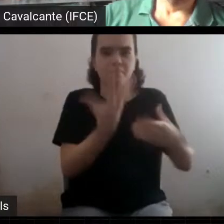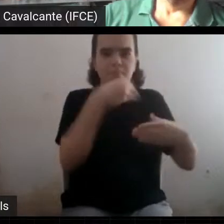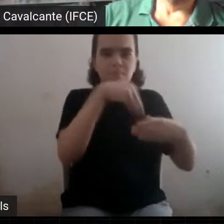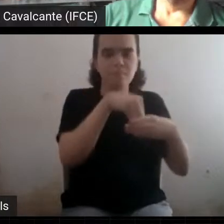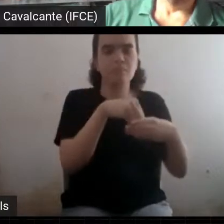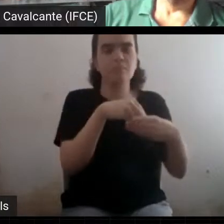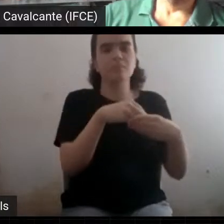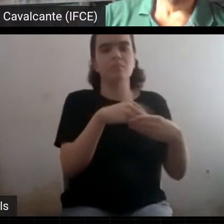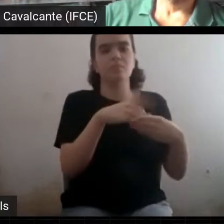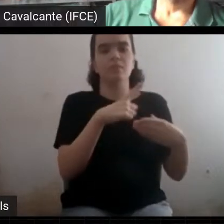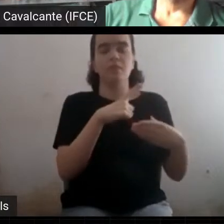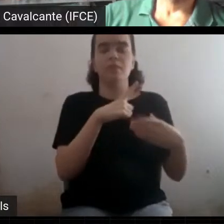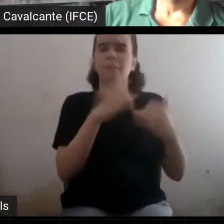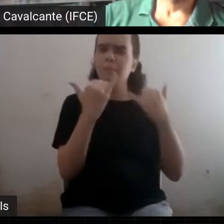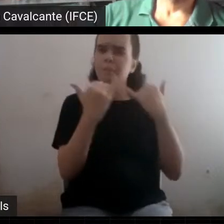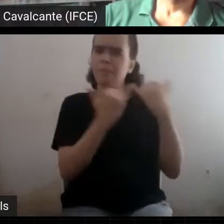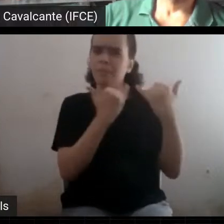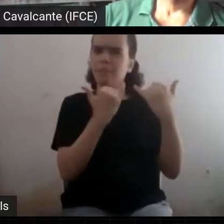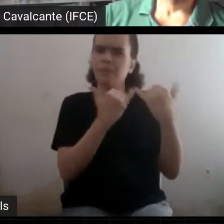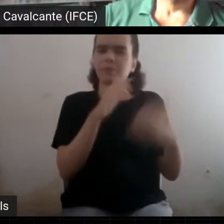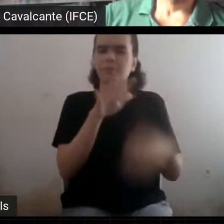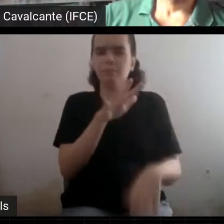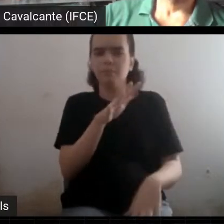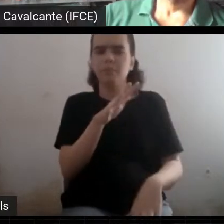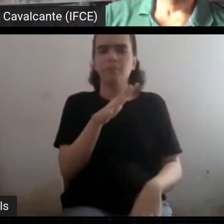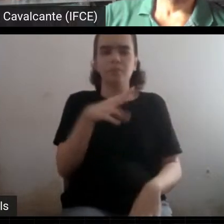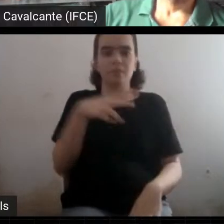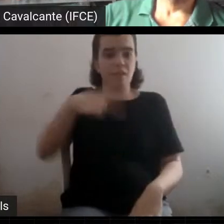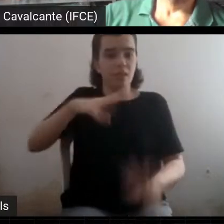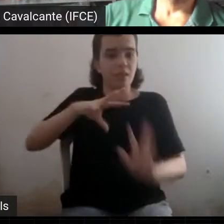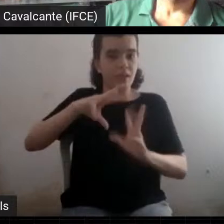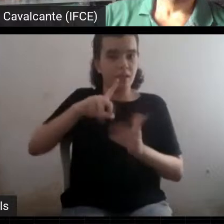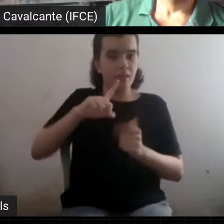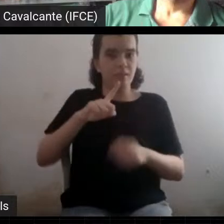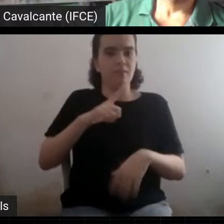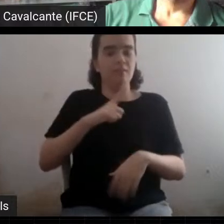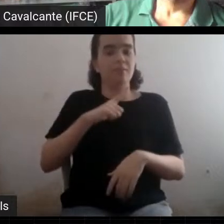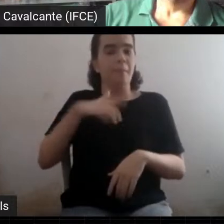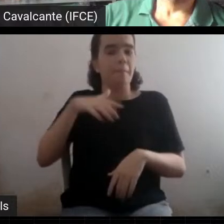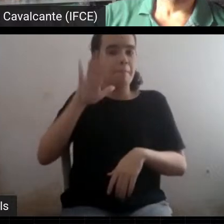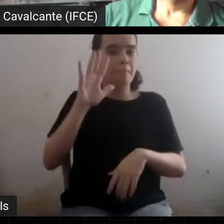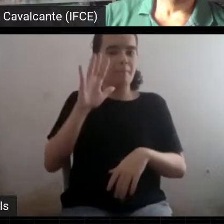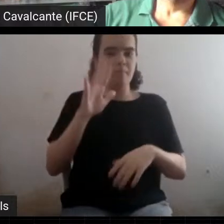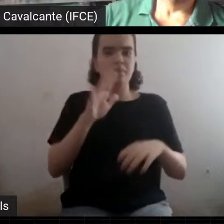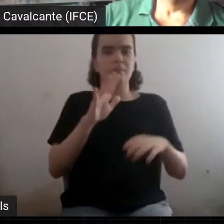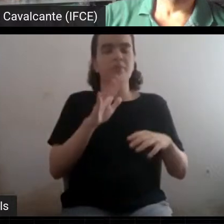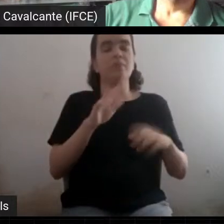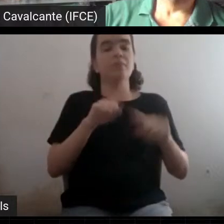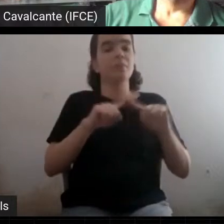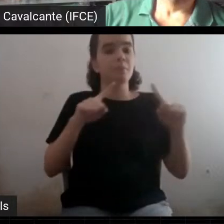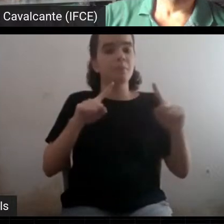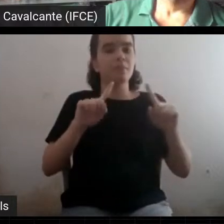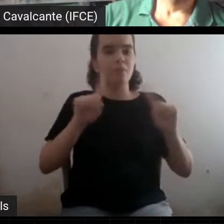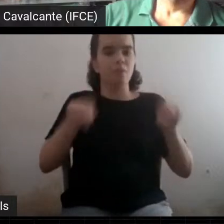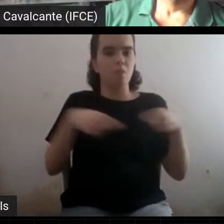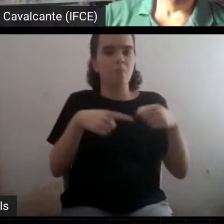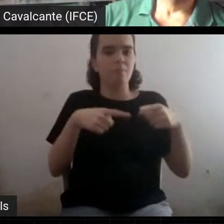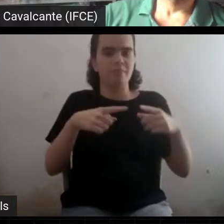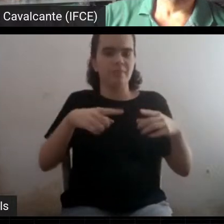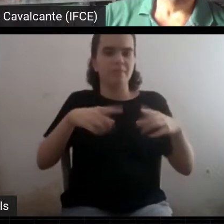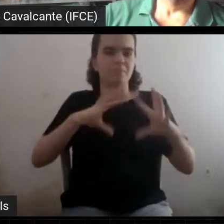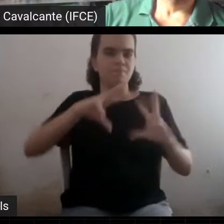parecidos, um pouco maiores ainda do que a Terra, mas devem ser roxodos. Mas a resposta é